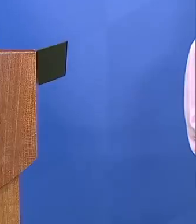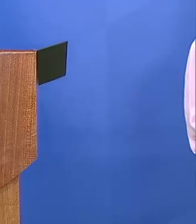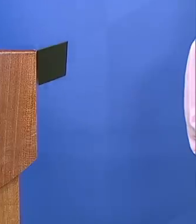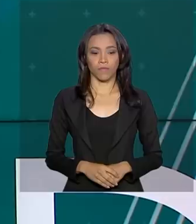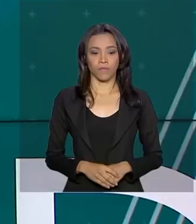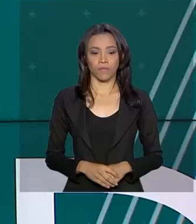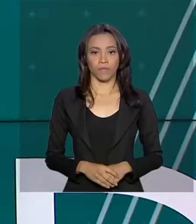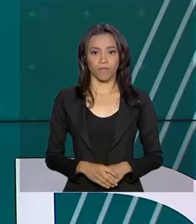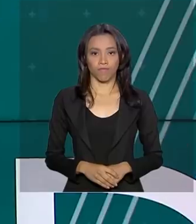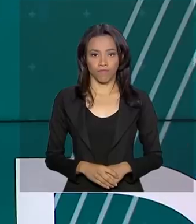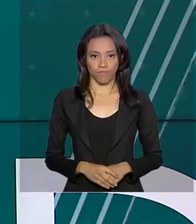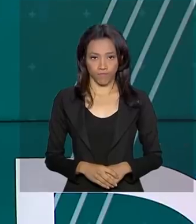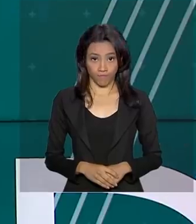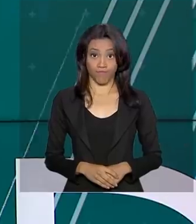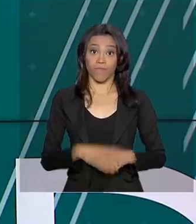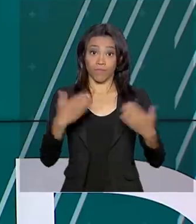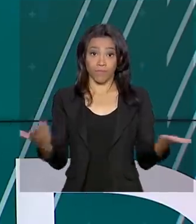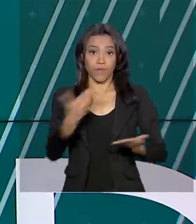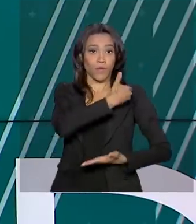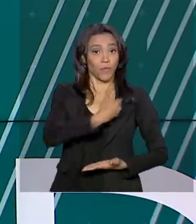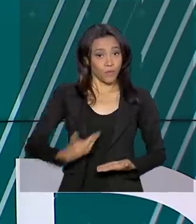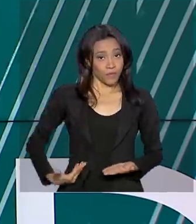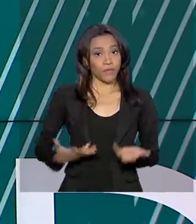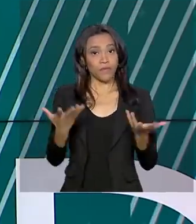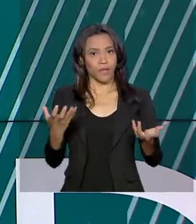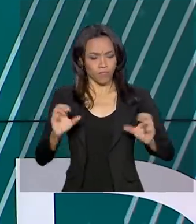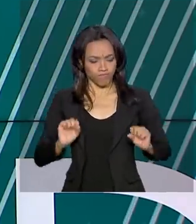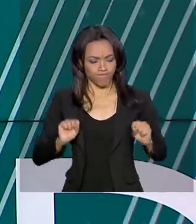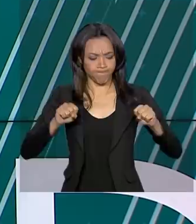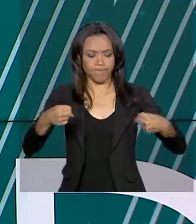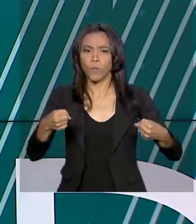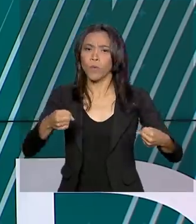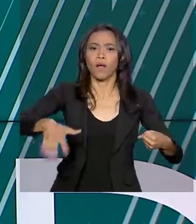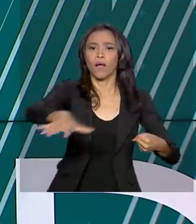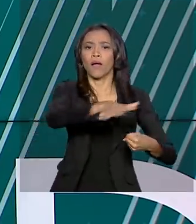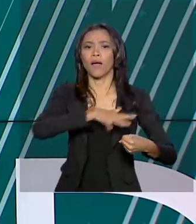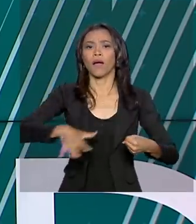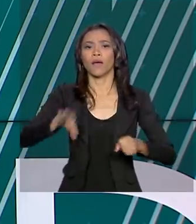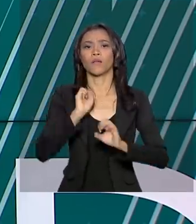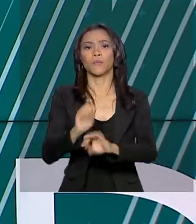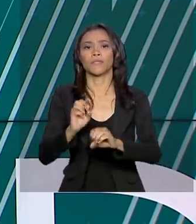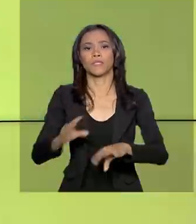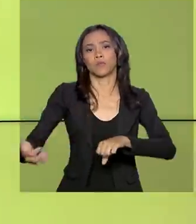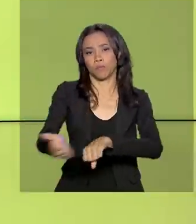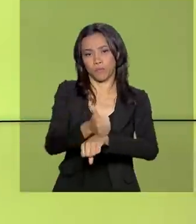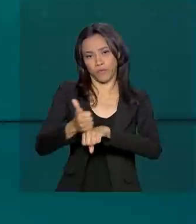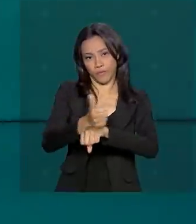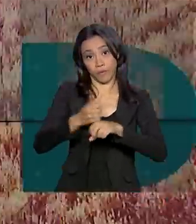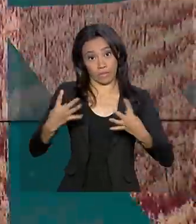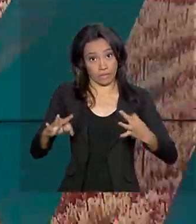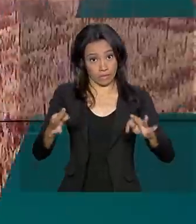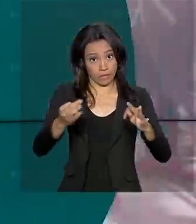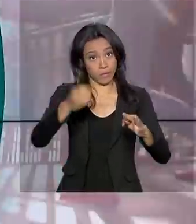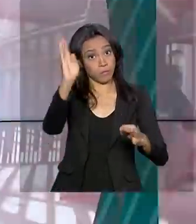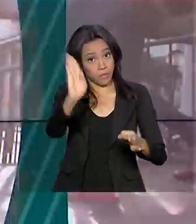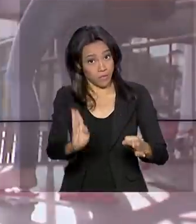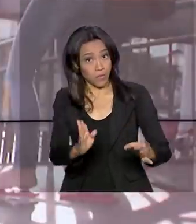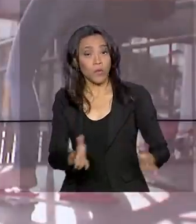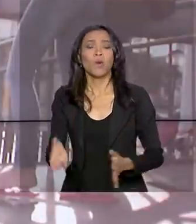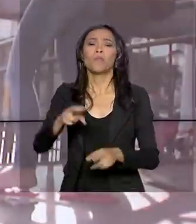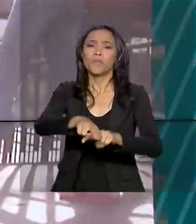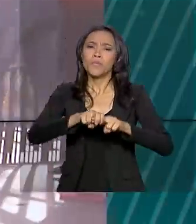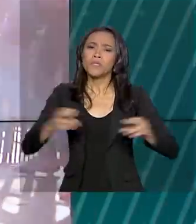futuro. E o governo quer fortalecer a educação profissional e tecnológica no país. Para isso, lançou o programa